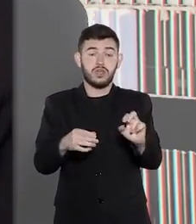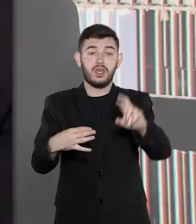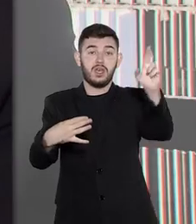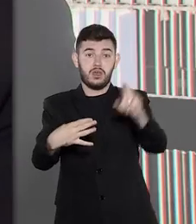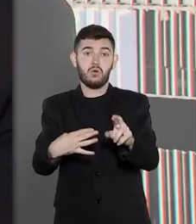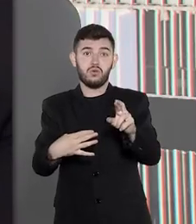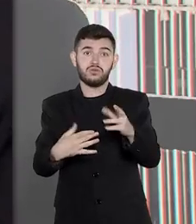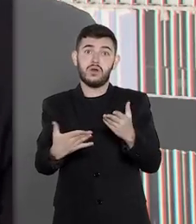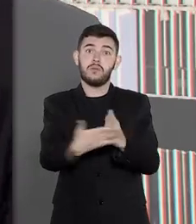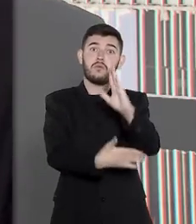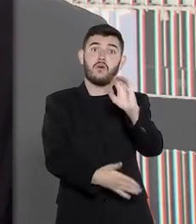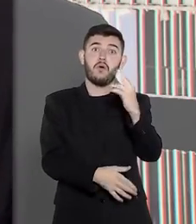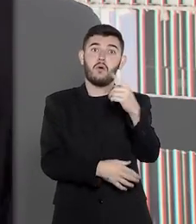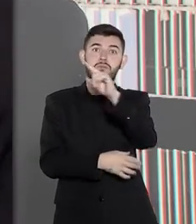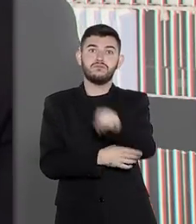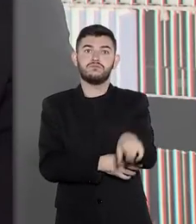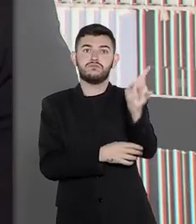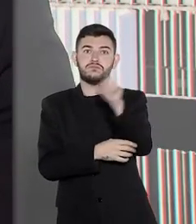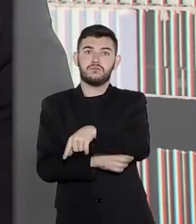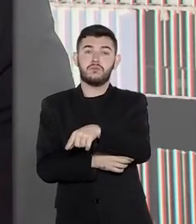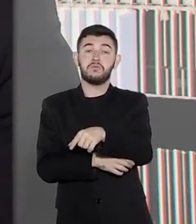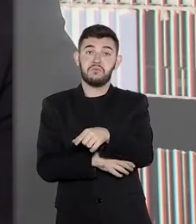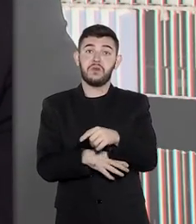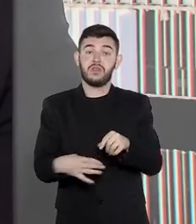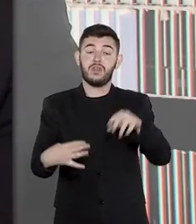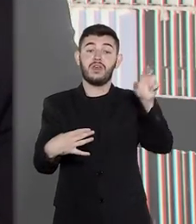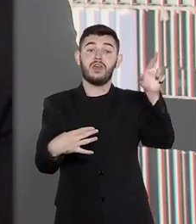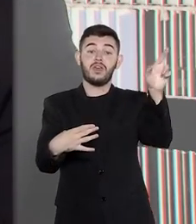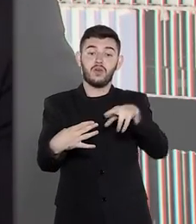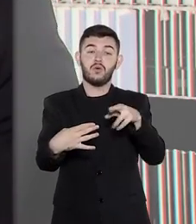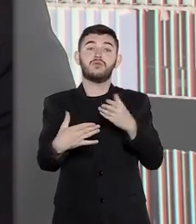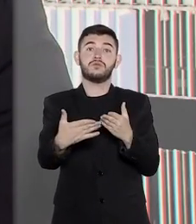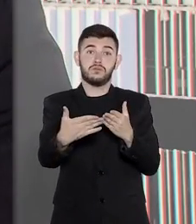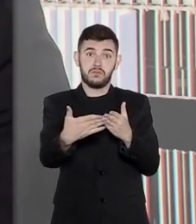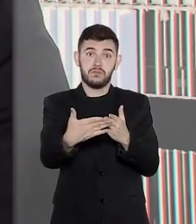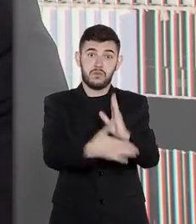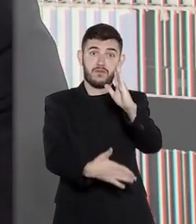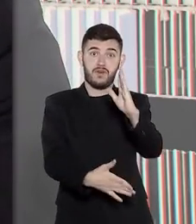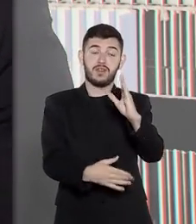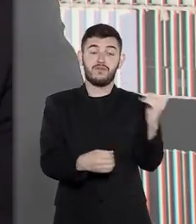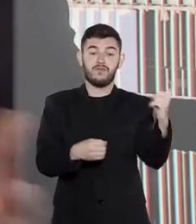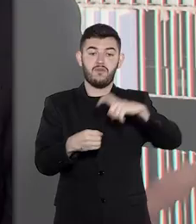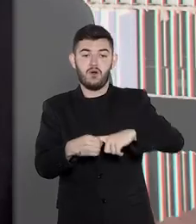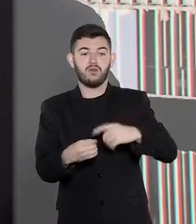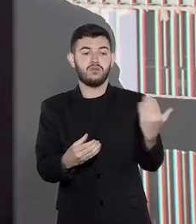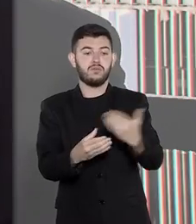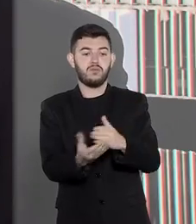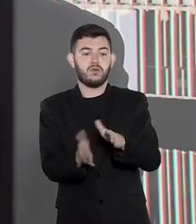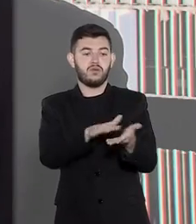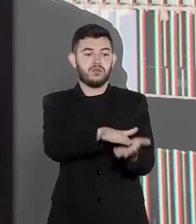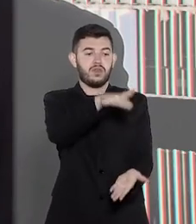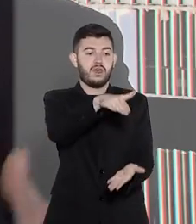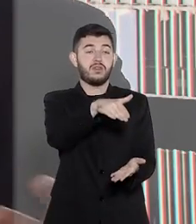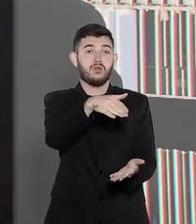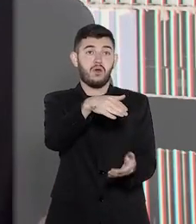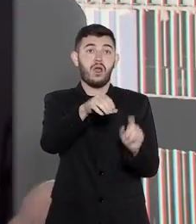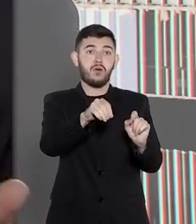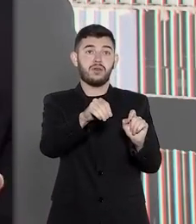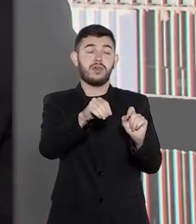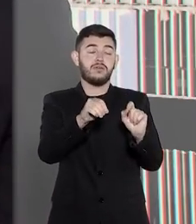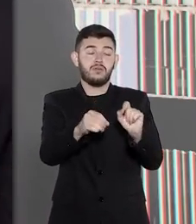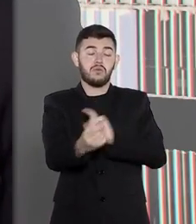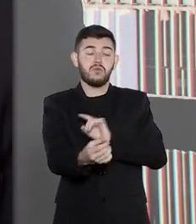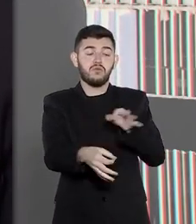ele pode ser provido ou improvido. Sendo provido, pode ser provido para determinar o retorno dos autos à origem, para novo